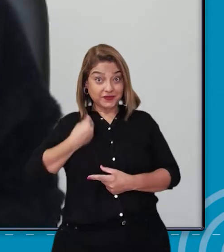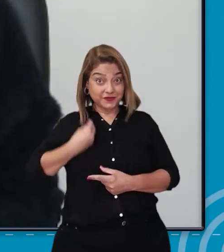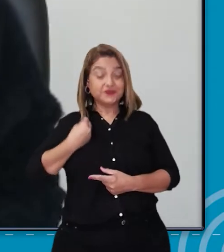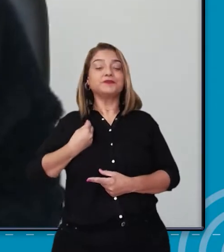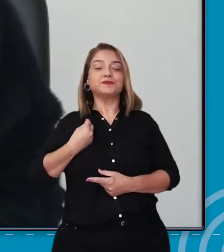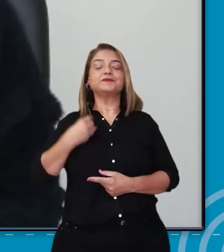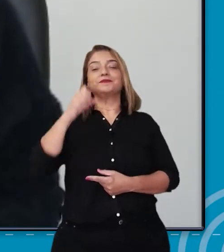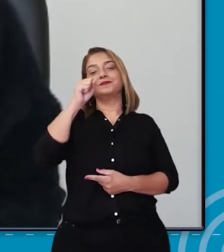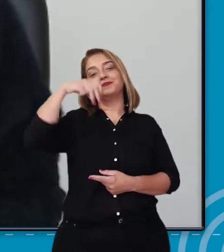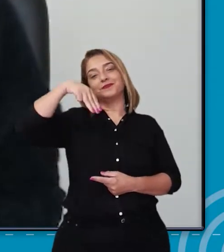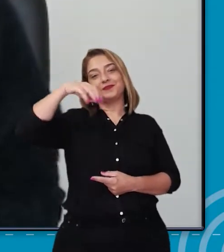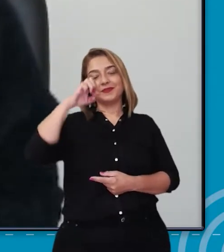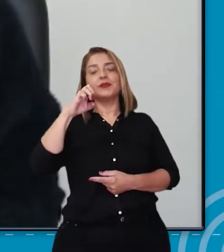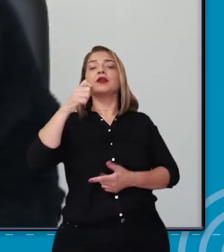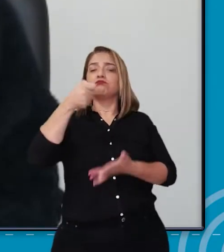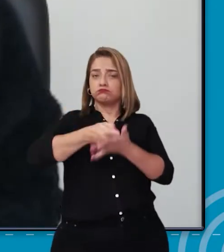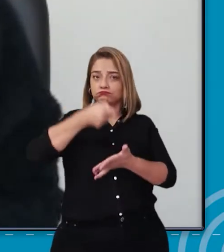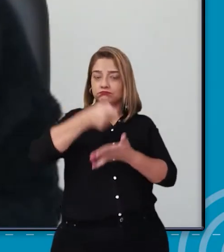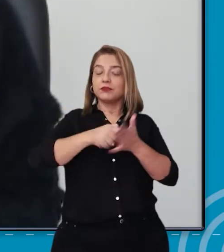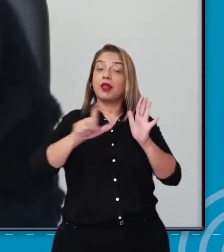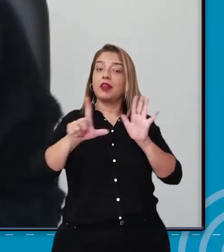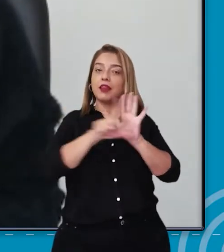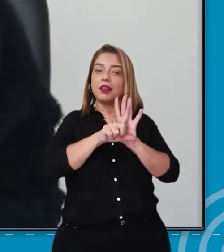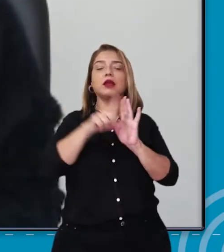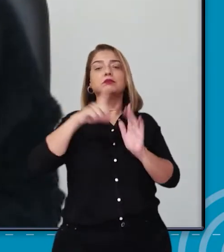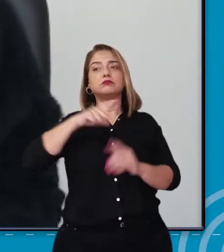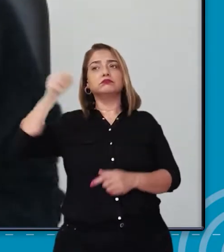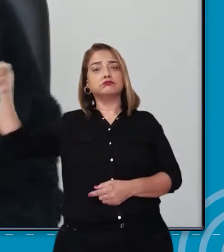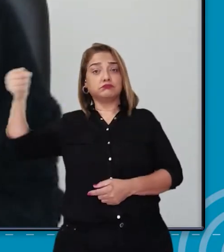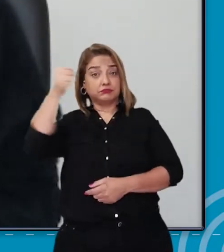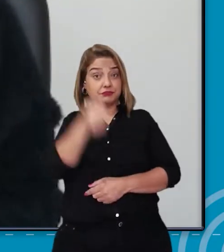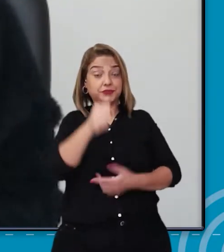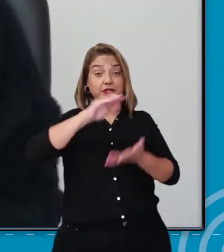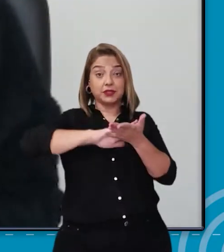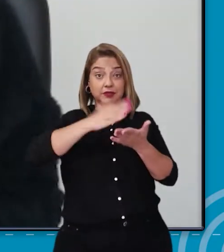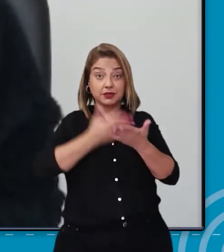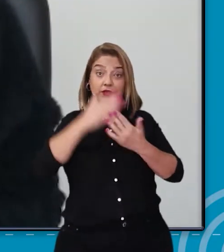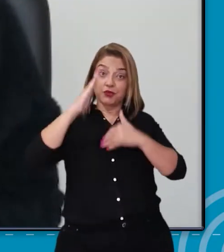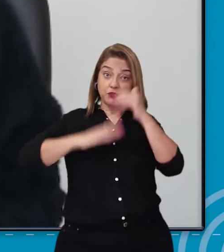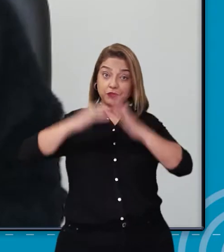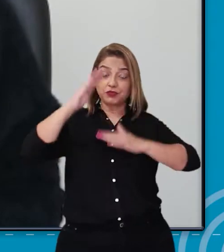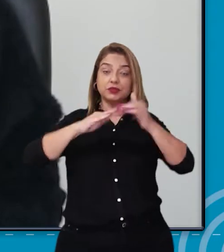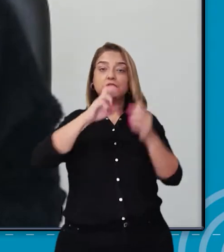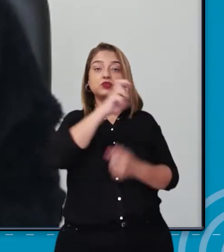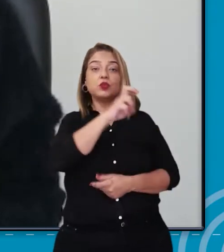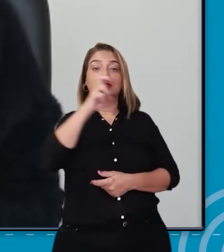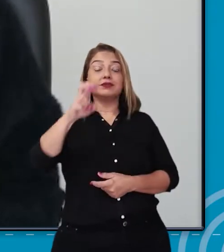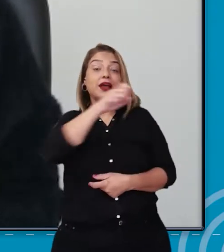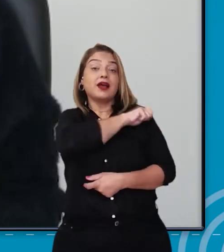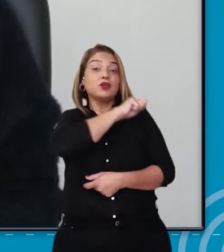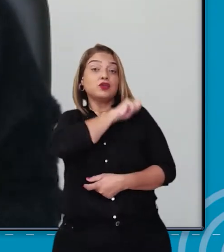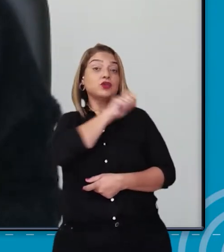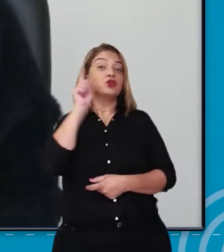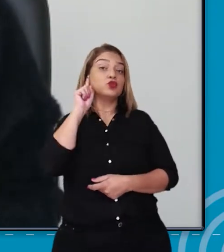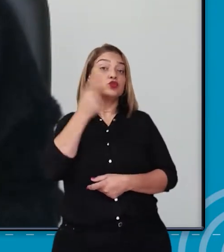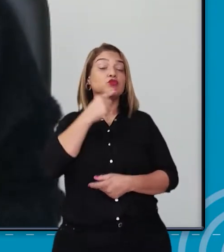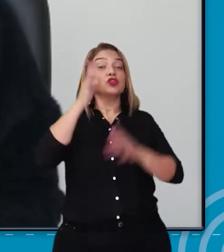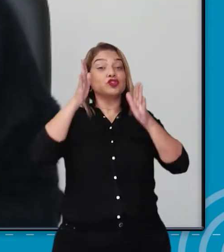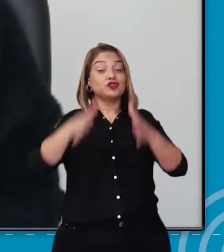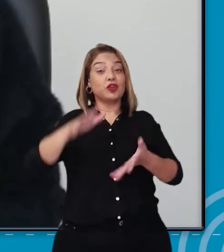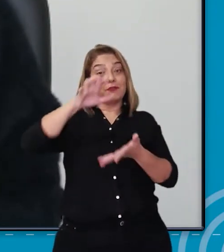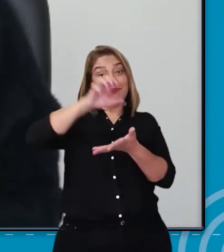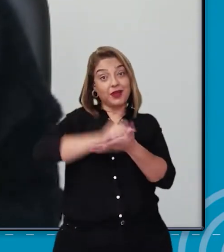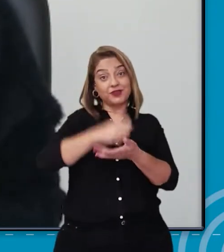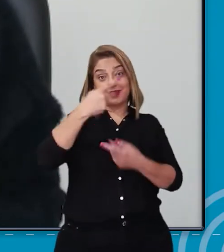surdos, a SME cumpre a lei disponibilizando intérprete de libras aos 55 alunos